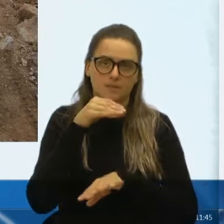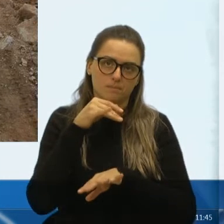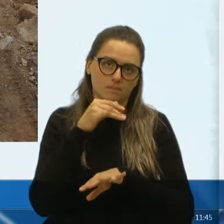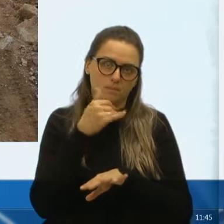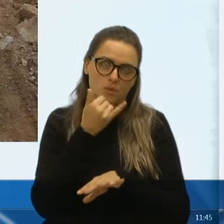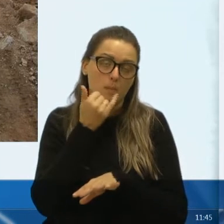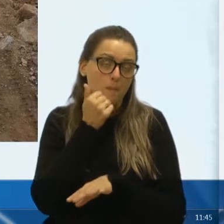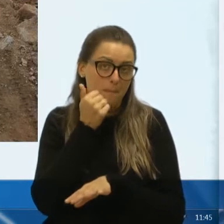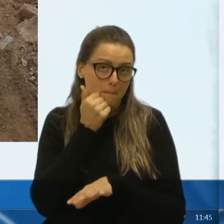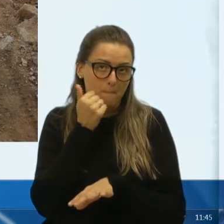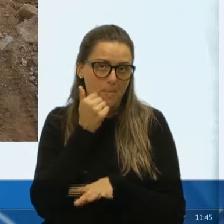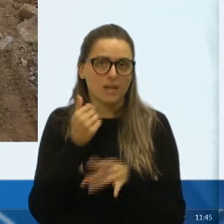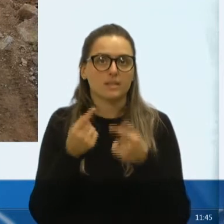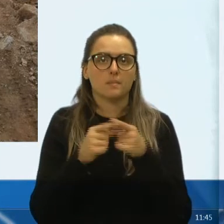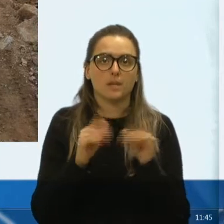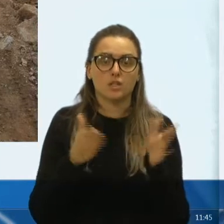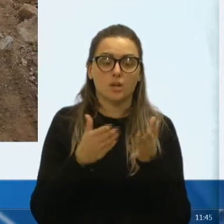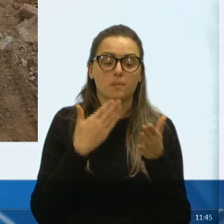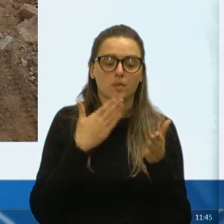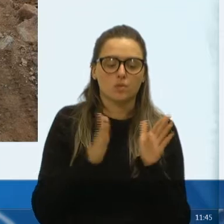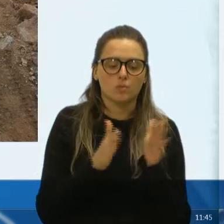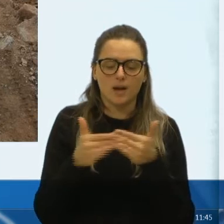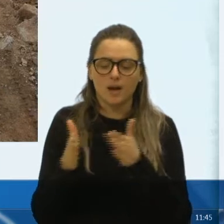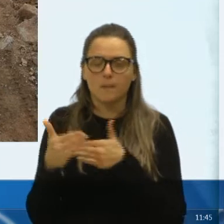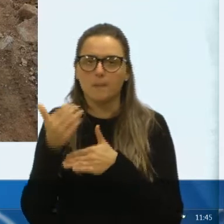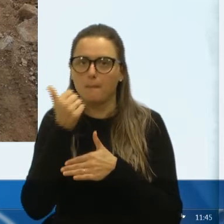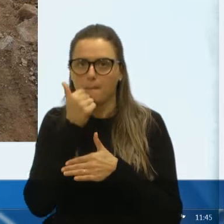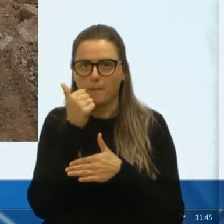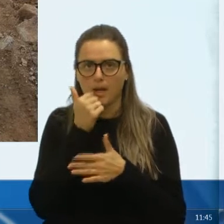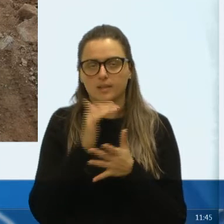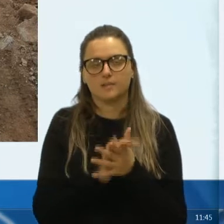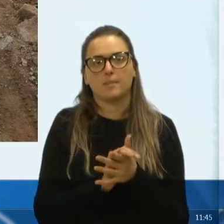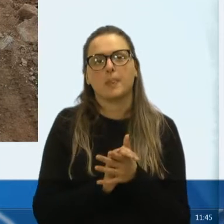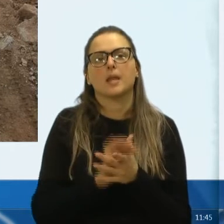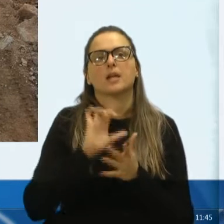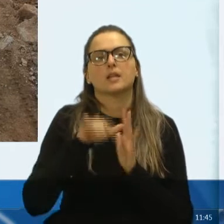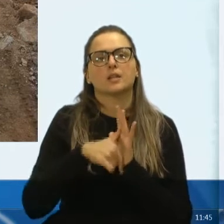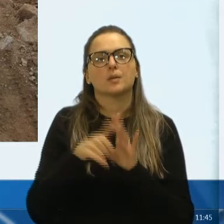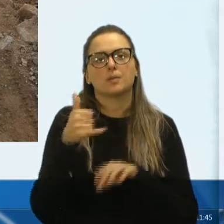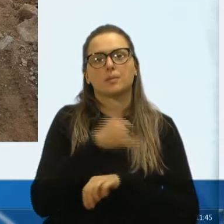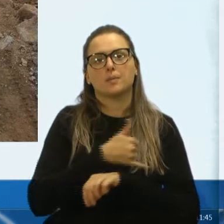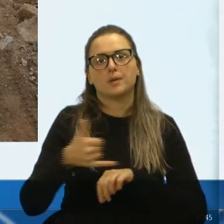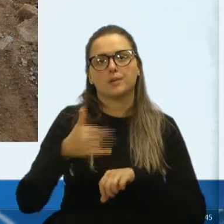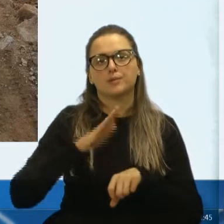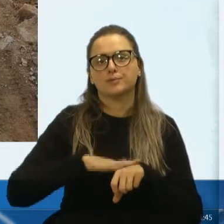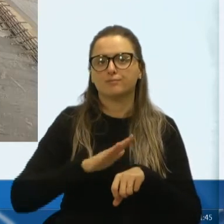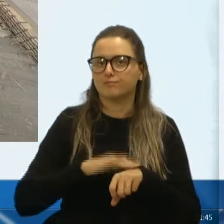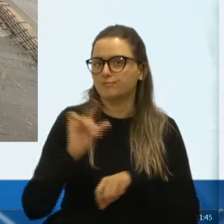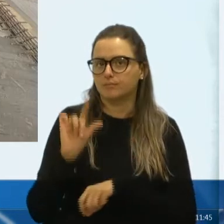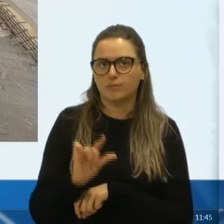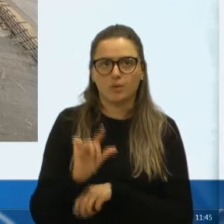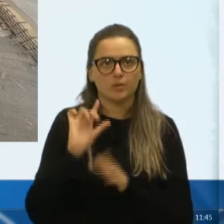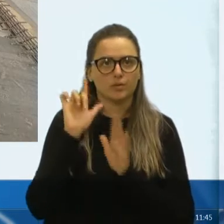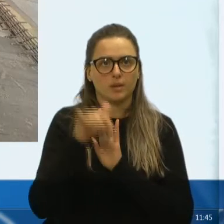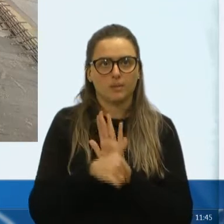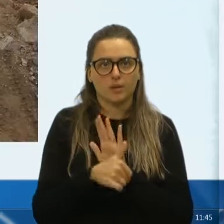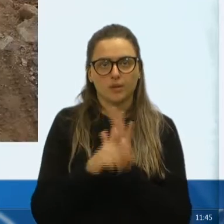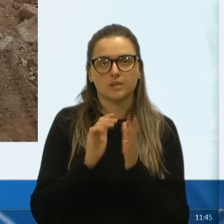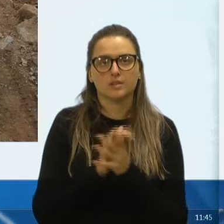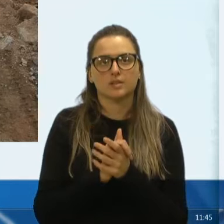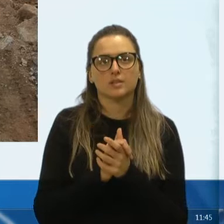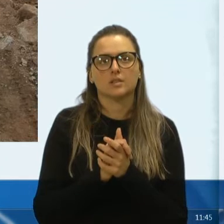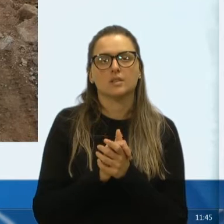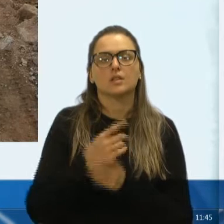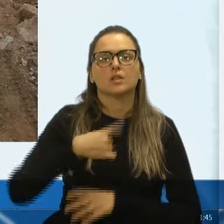para fazer o calçamento nessa rua, aí passou um período, olha aí, pouco tempo depois, aí, sei lá quantos meses,